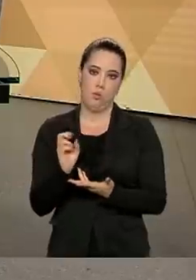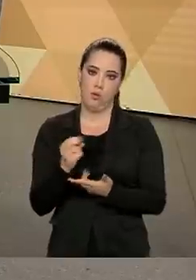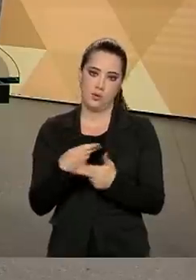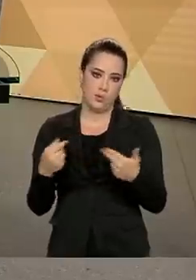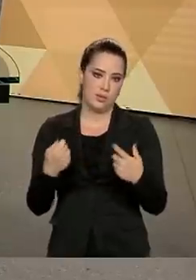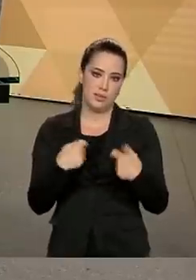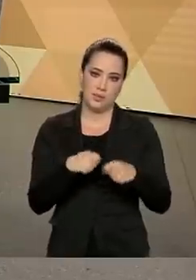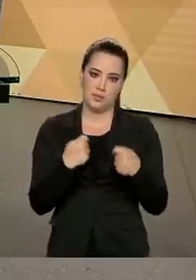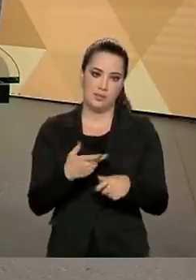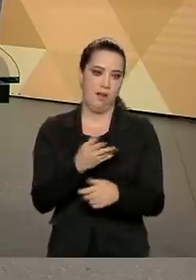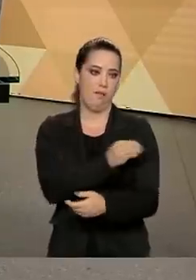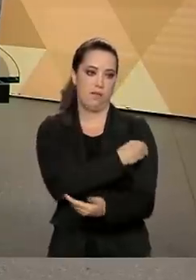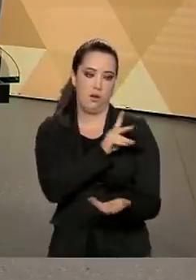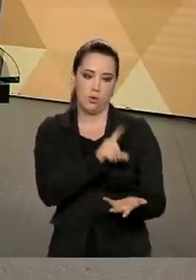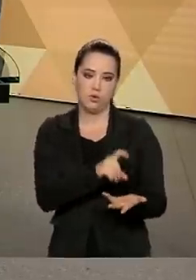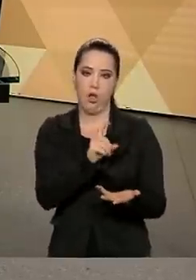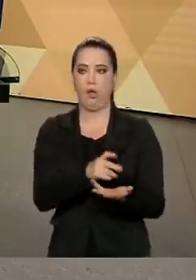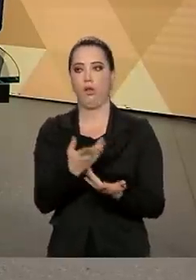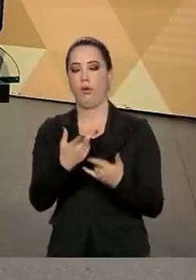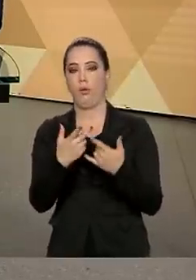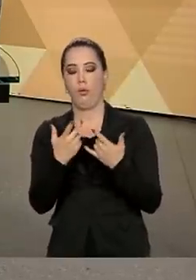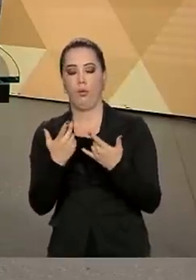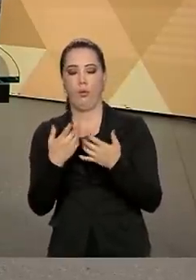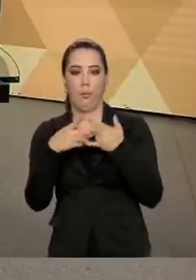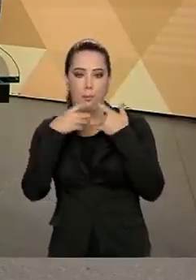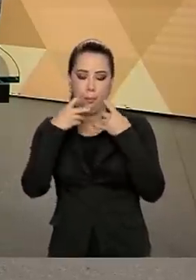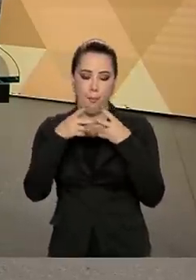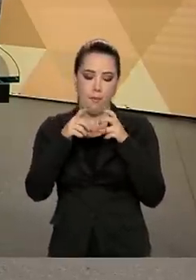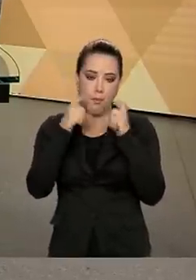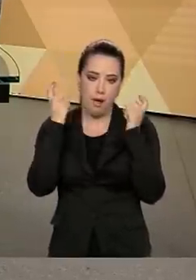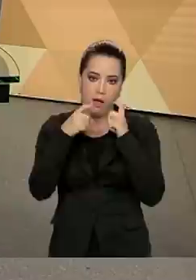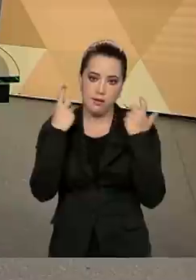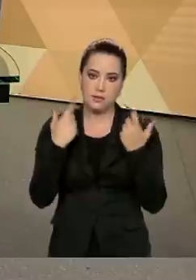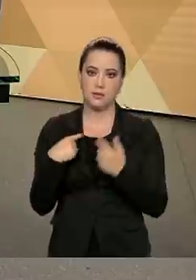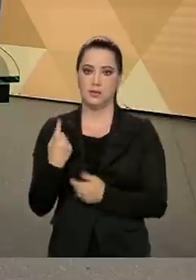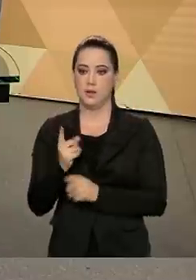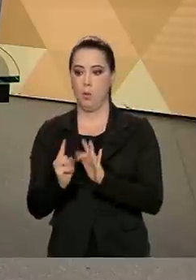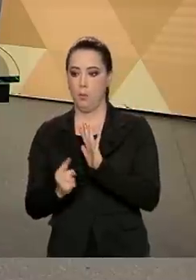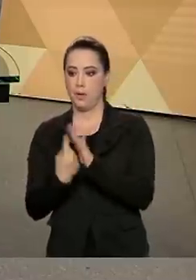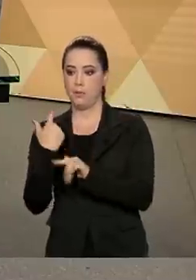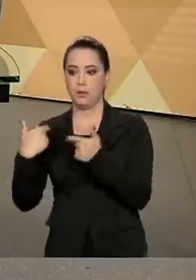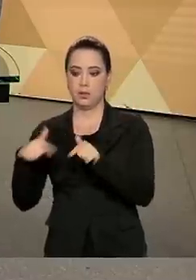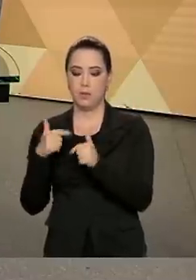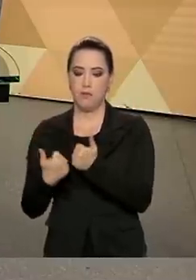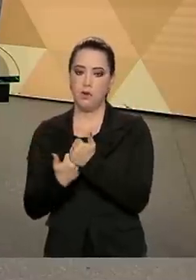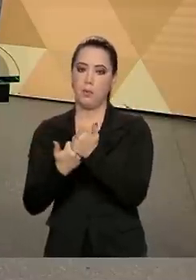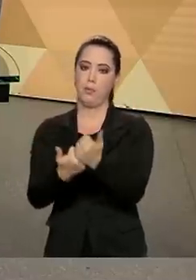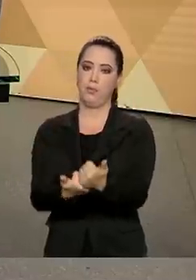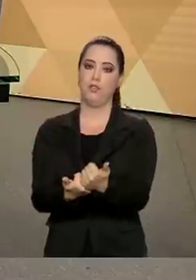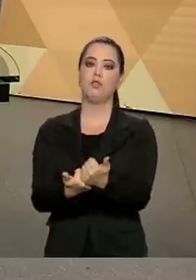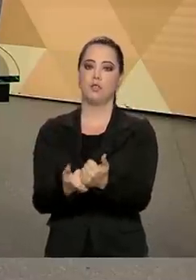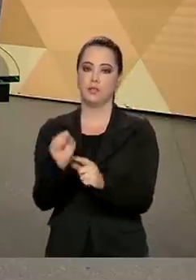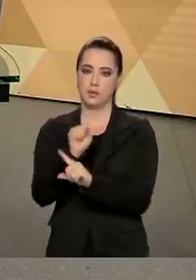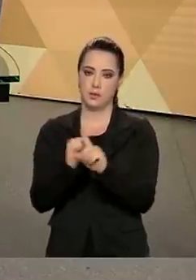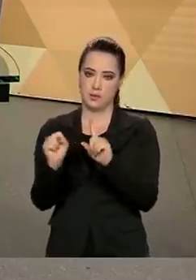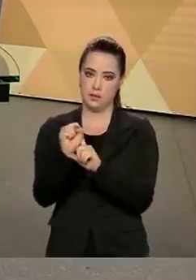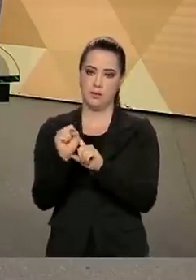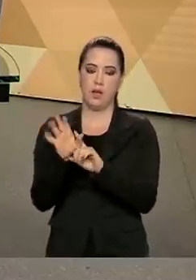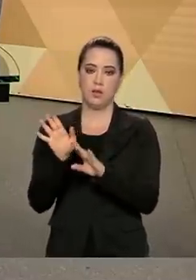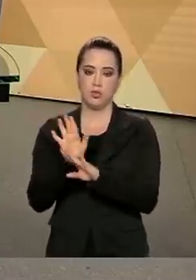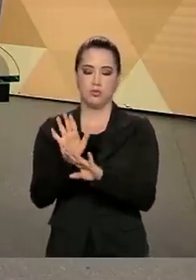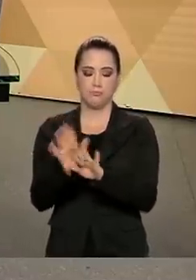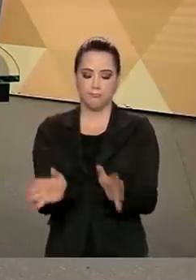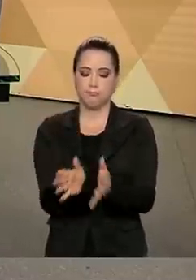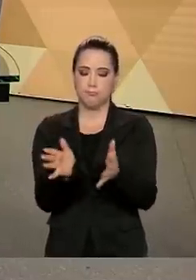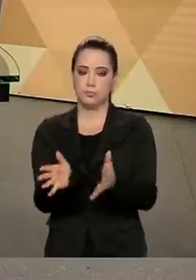primeira ação nossa foi ajudar o país fornecendo esses insumos para ajudar. Para você ter uma noção,